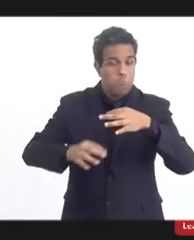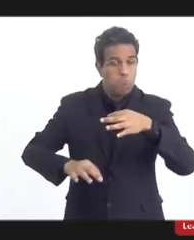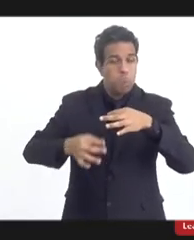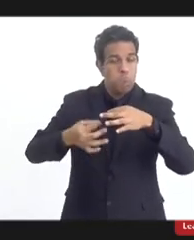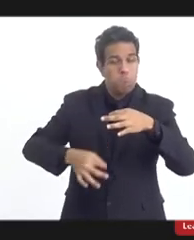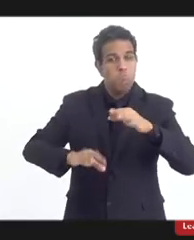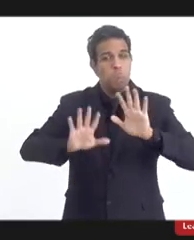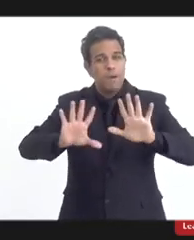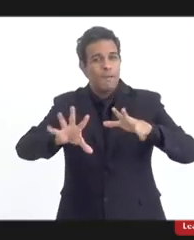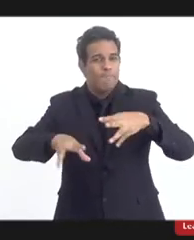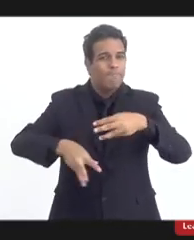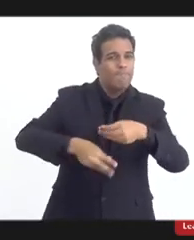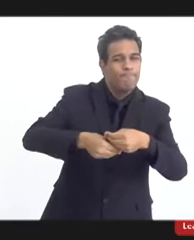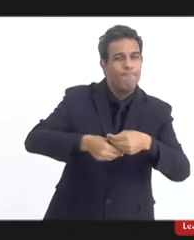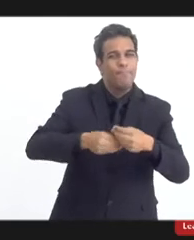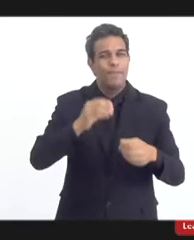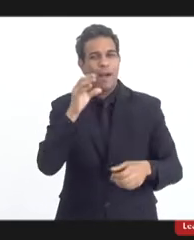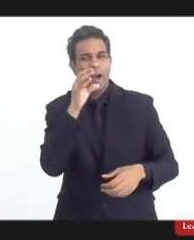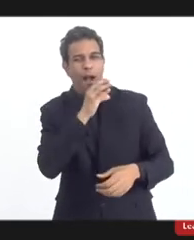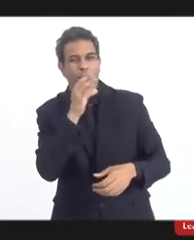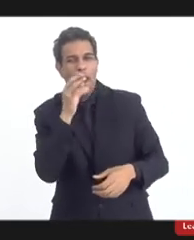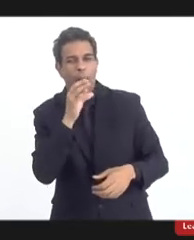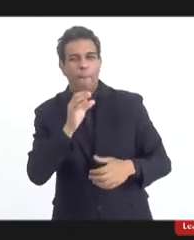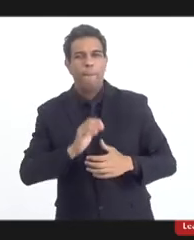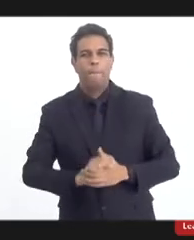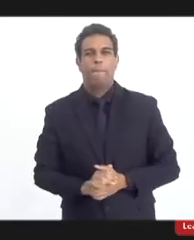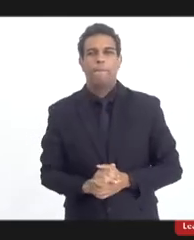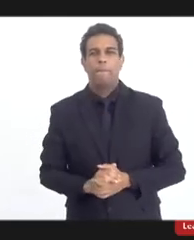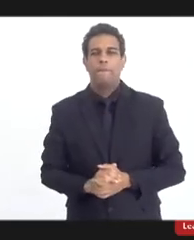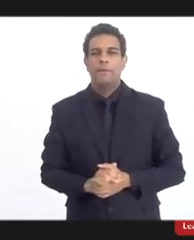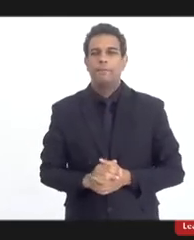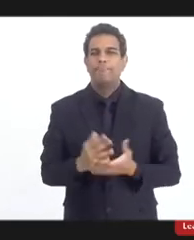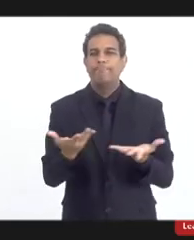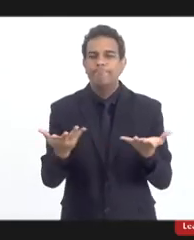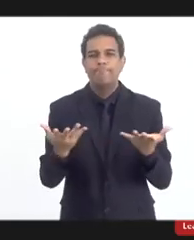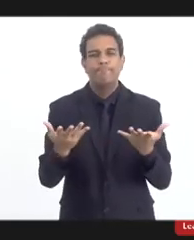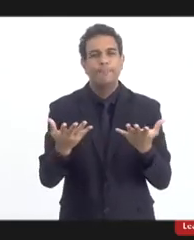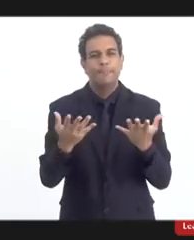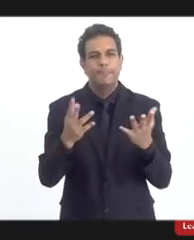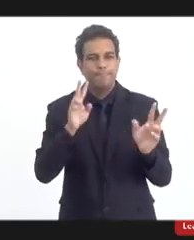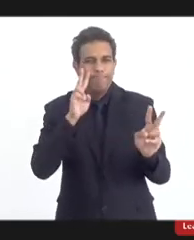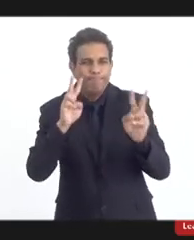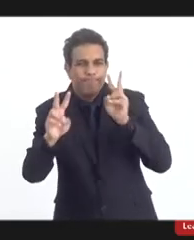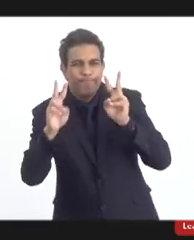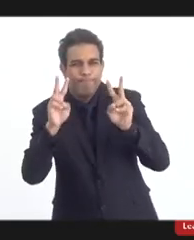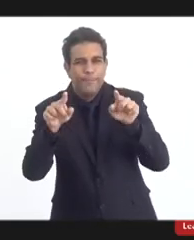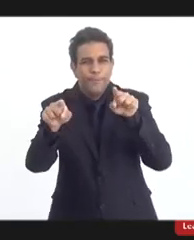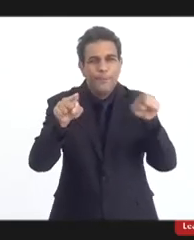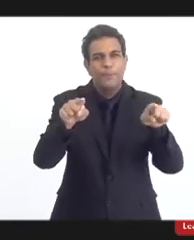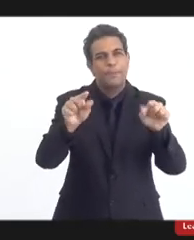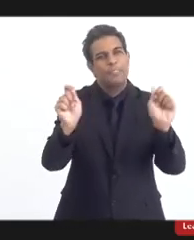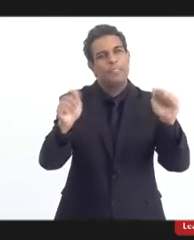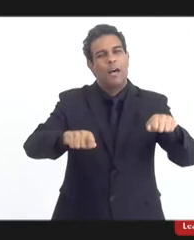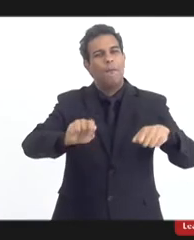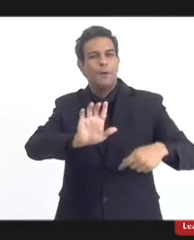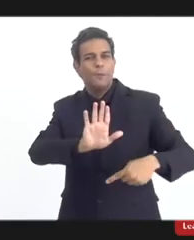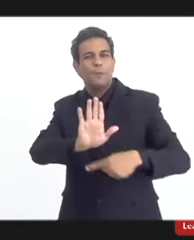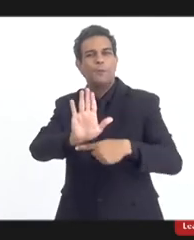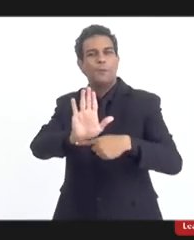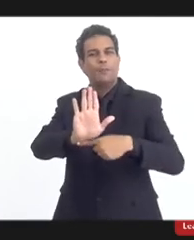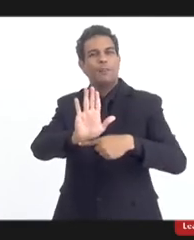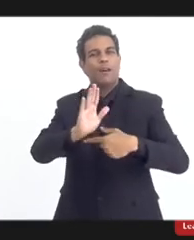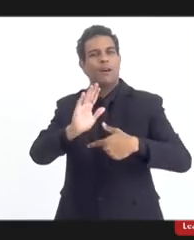mas eu quero entrar numa perspectiva que eu espero que contribua para os